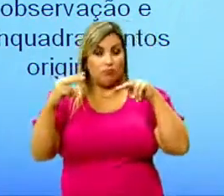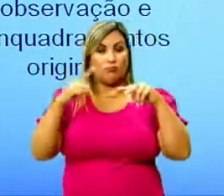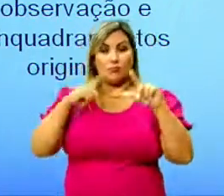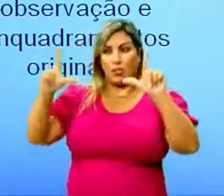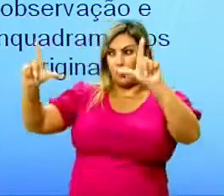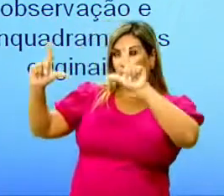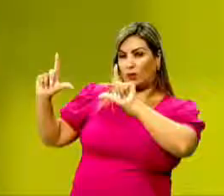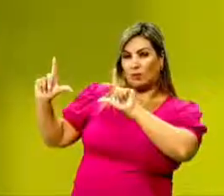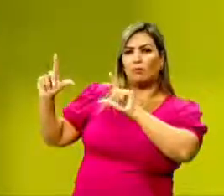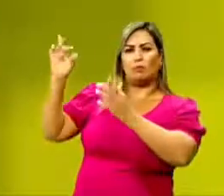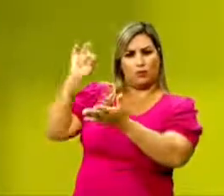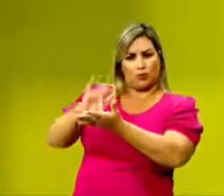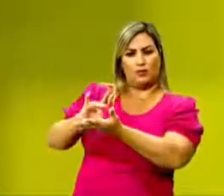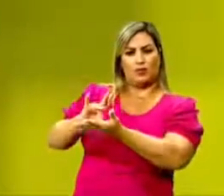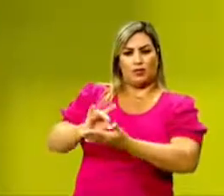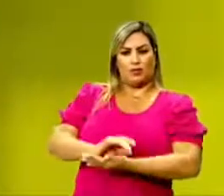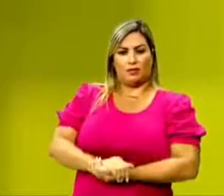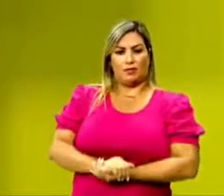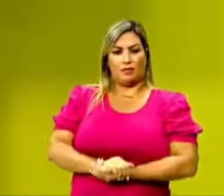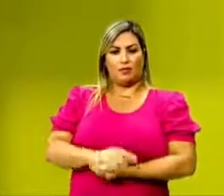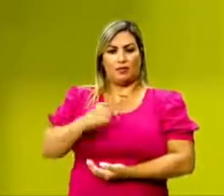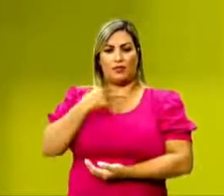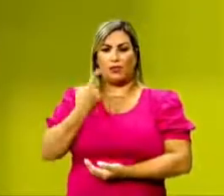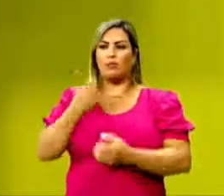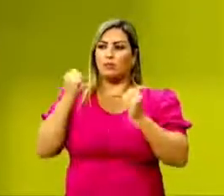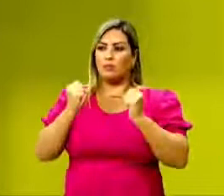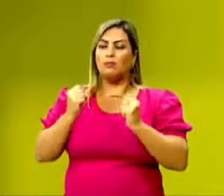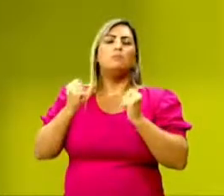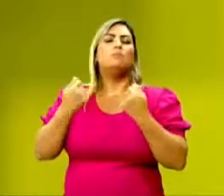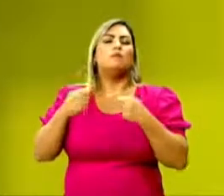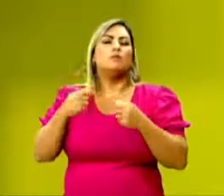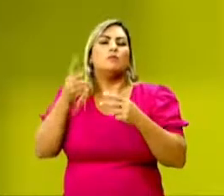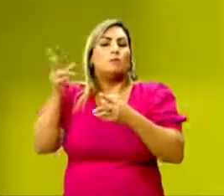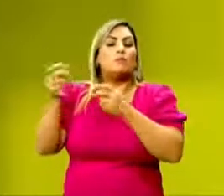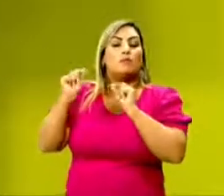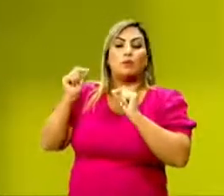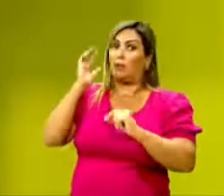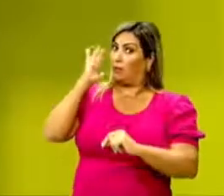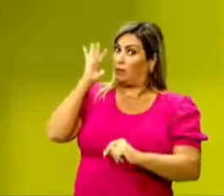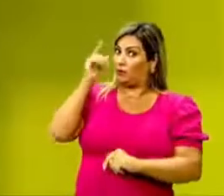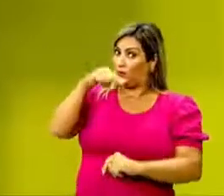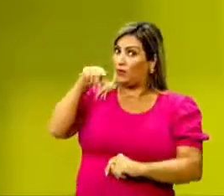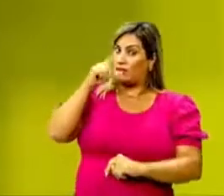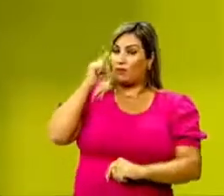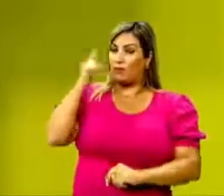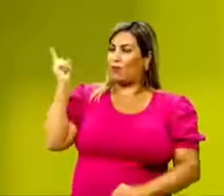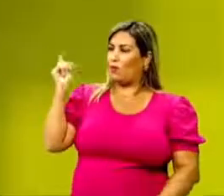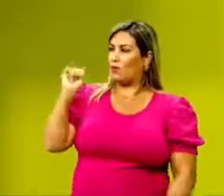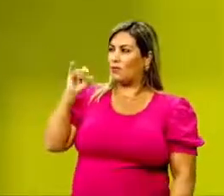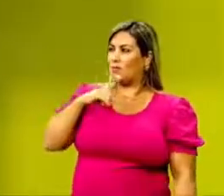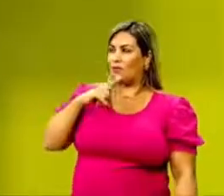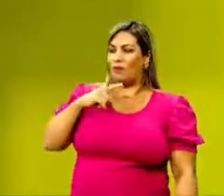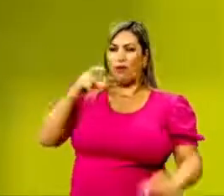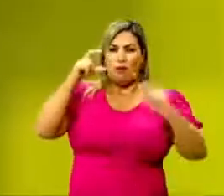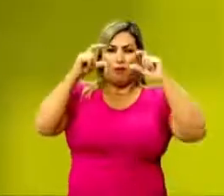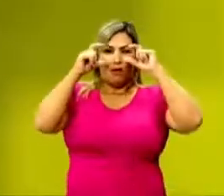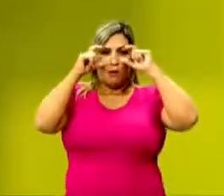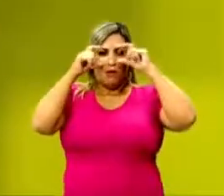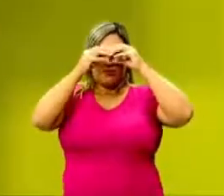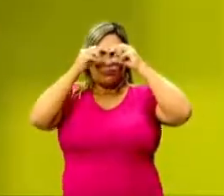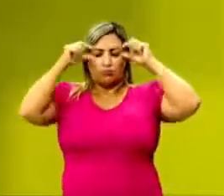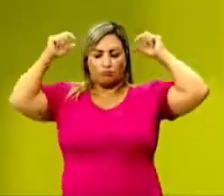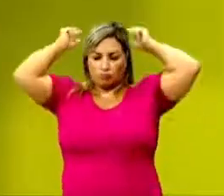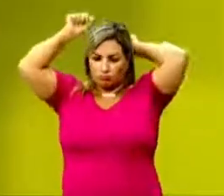enquadramentos originais. O que nós precisamos perceber aqui? Imaginem vocês, se vocês estivessem aí, olha, com os olhos